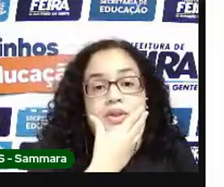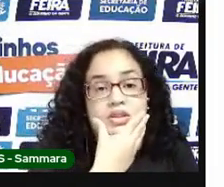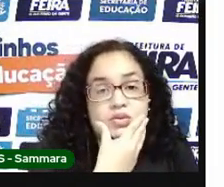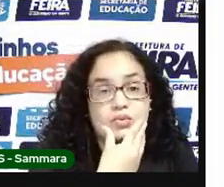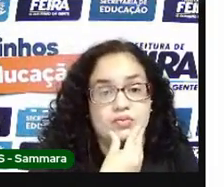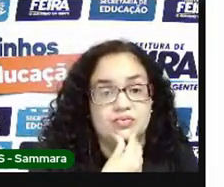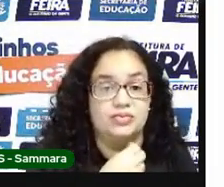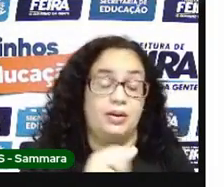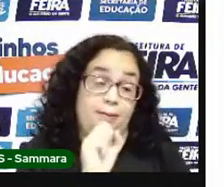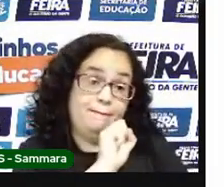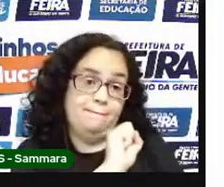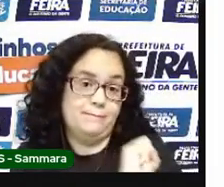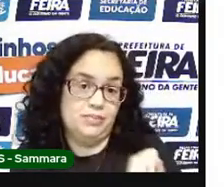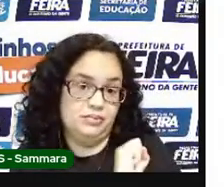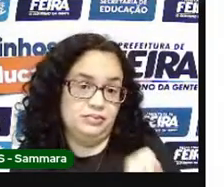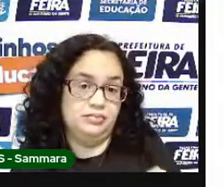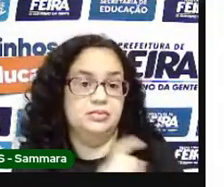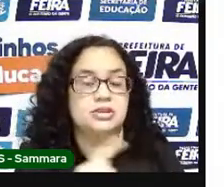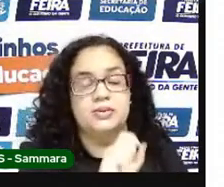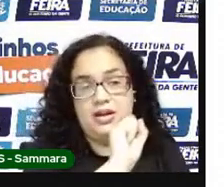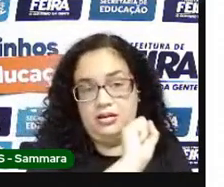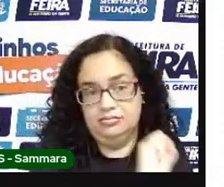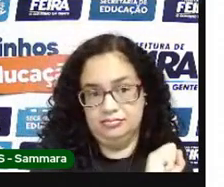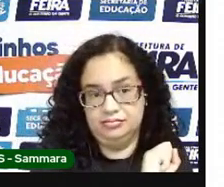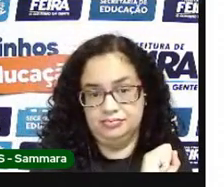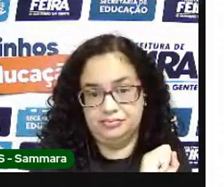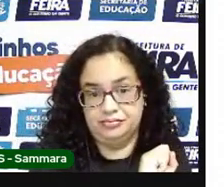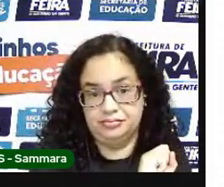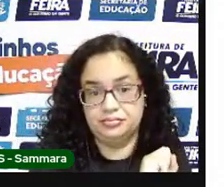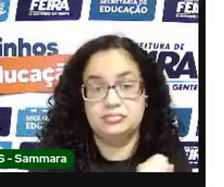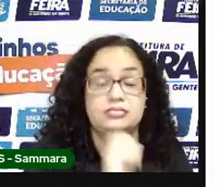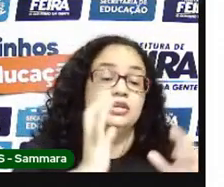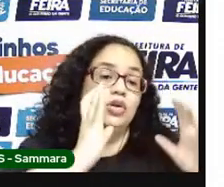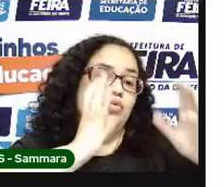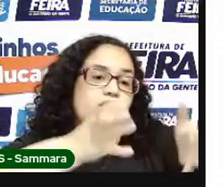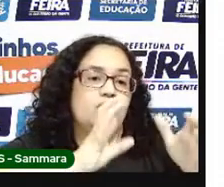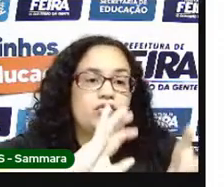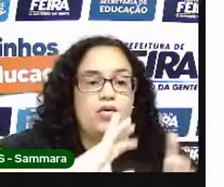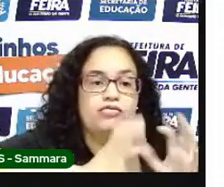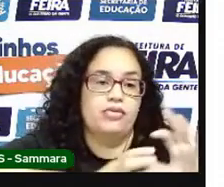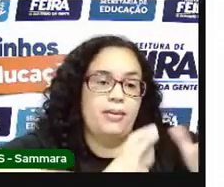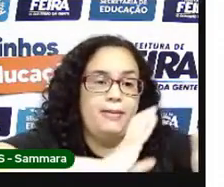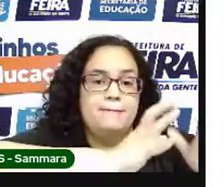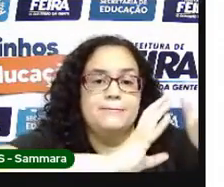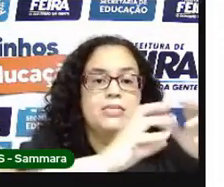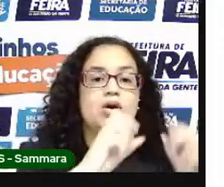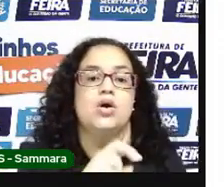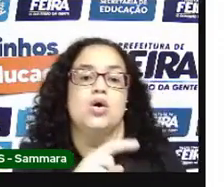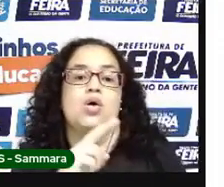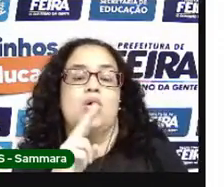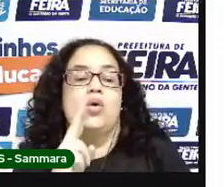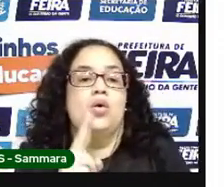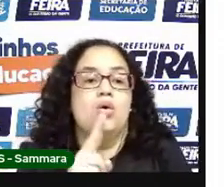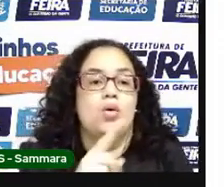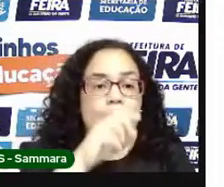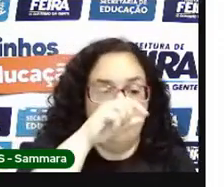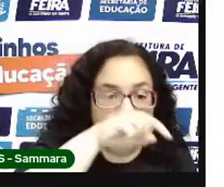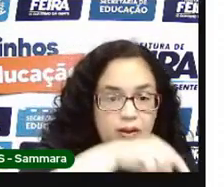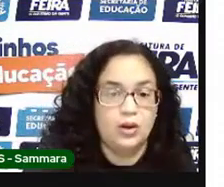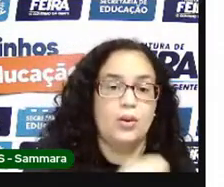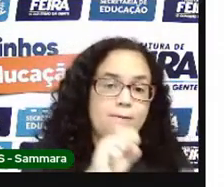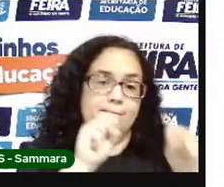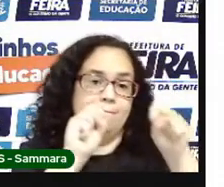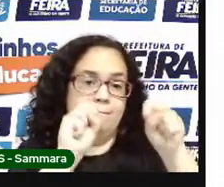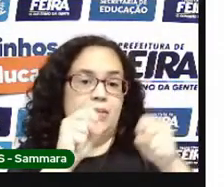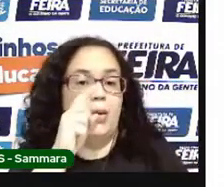menino que fica parado só para esperar? A bola desenrolar? Ou o tatu que foge